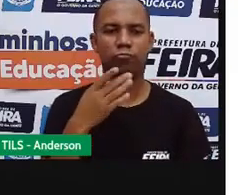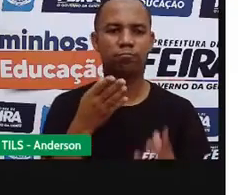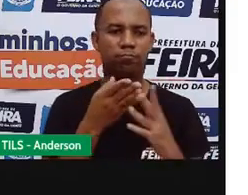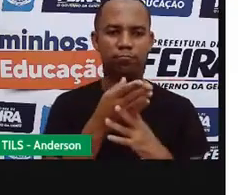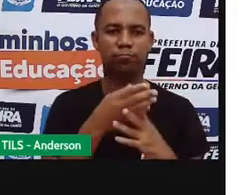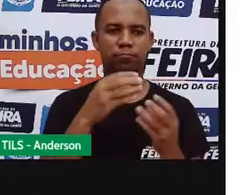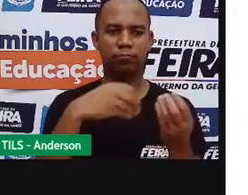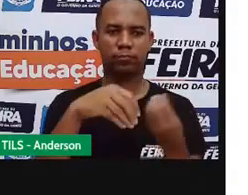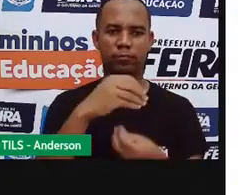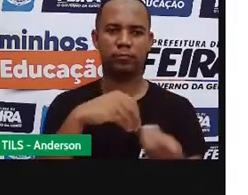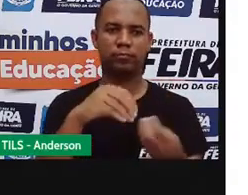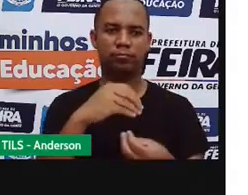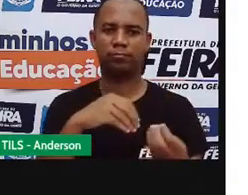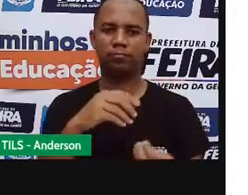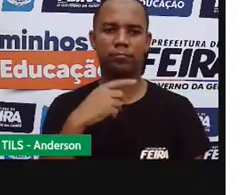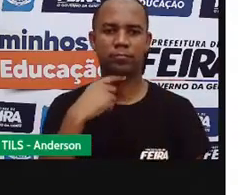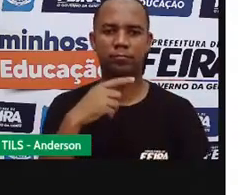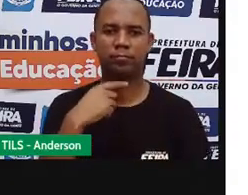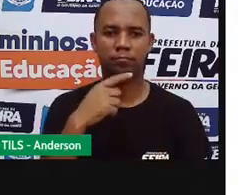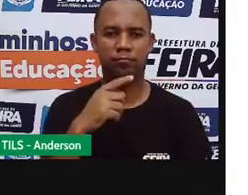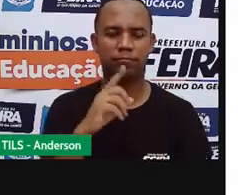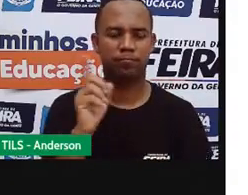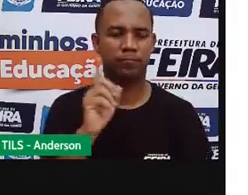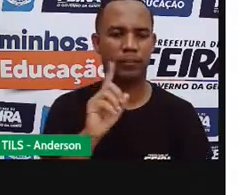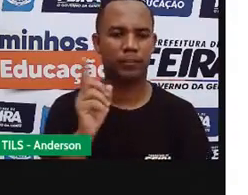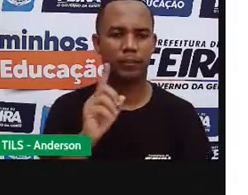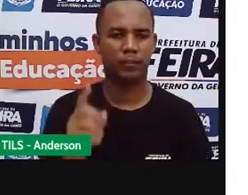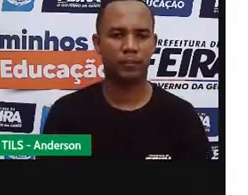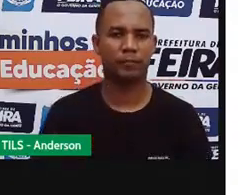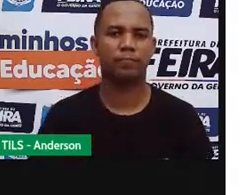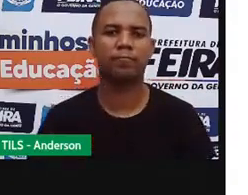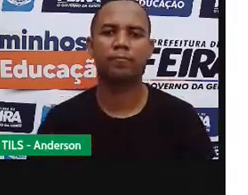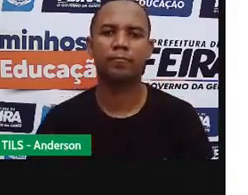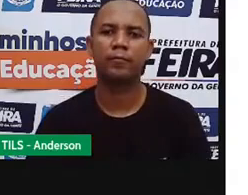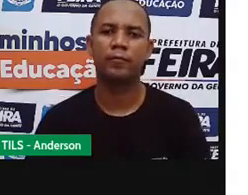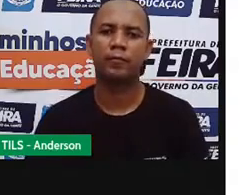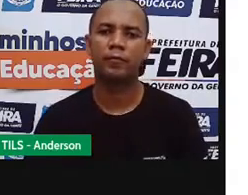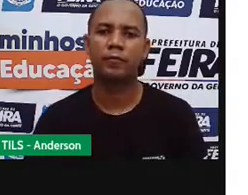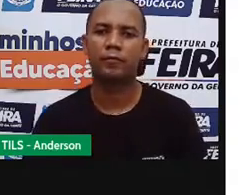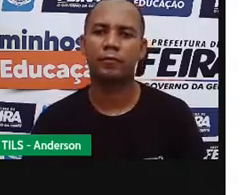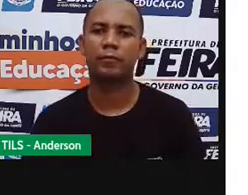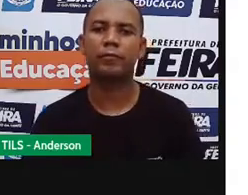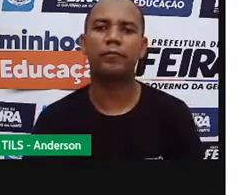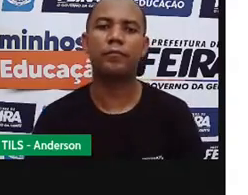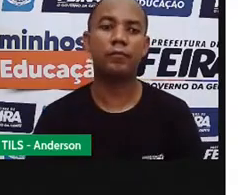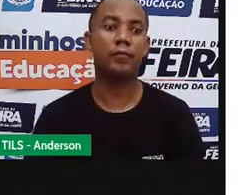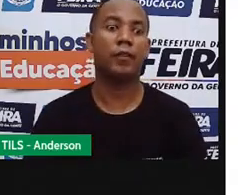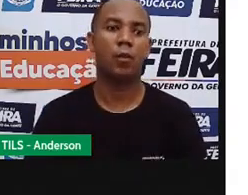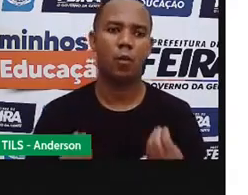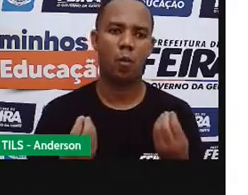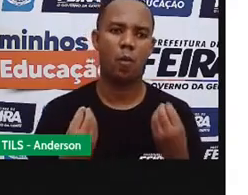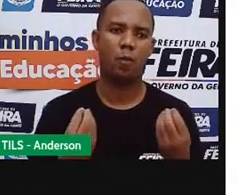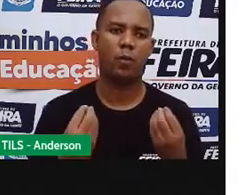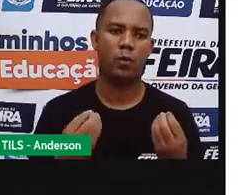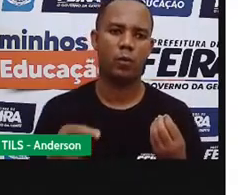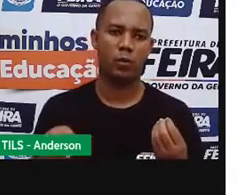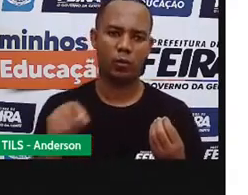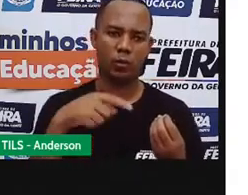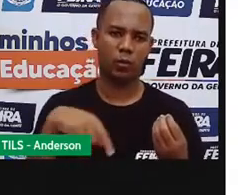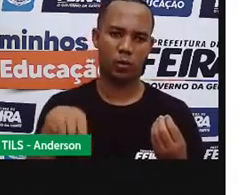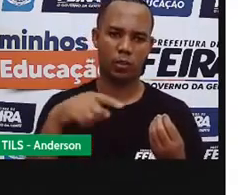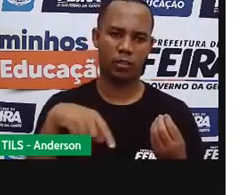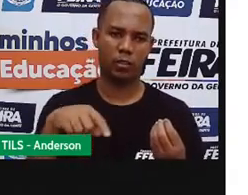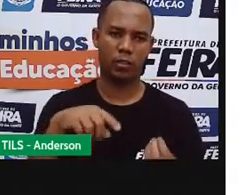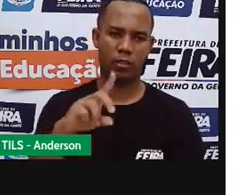Olha que negócio legal, né? Propriedades dos materiais. E como nós estamos, esses dias,